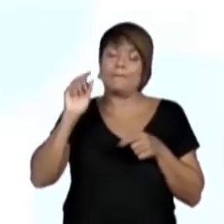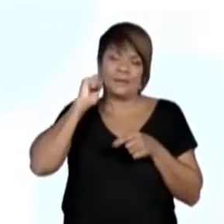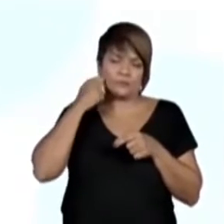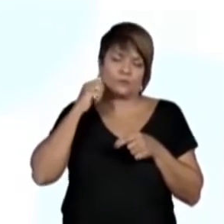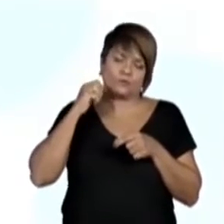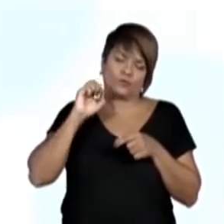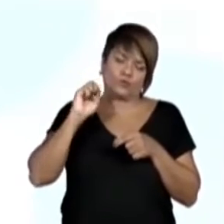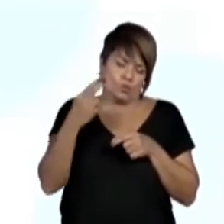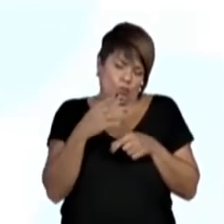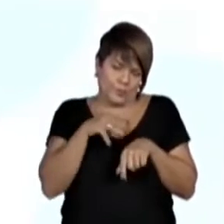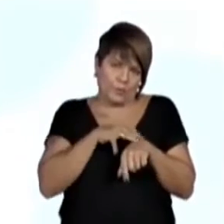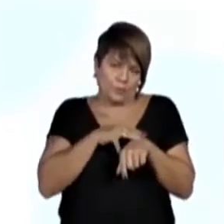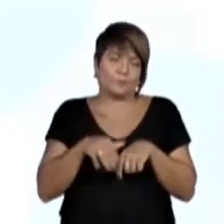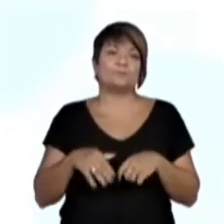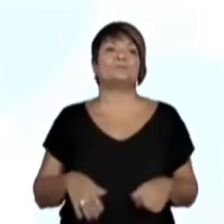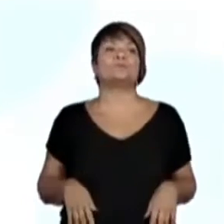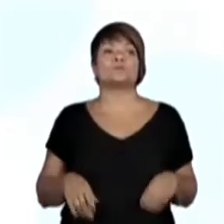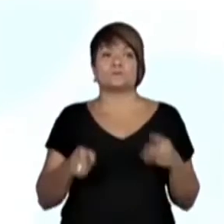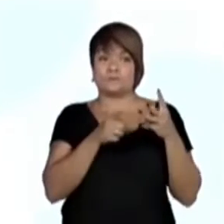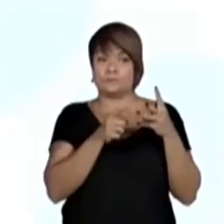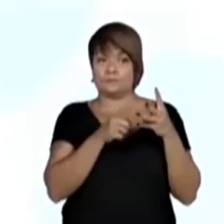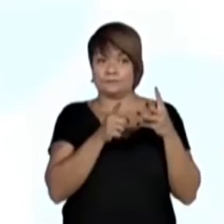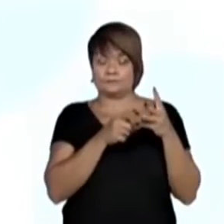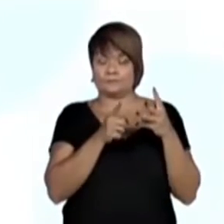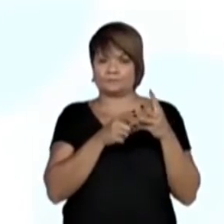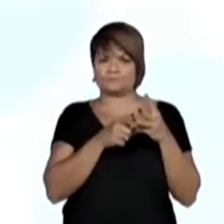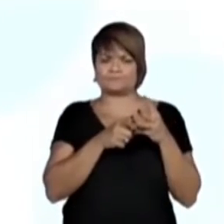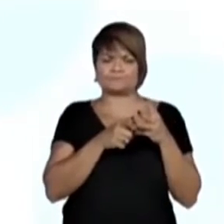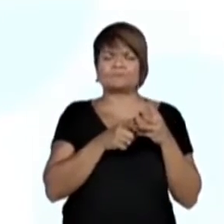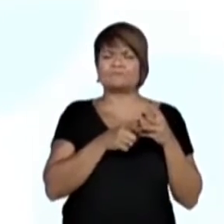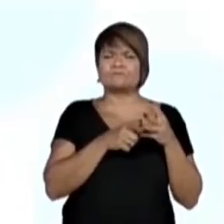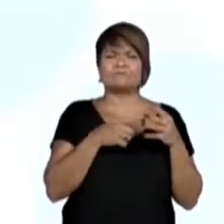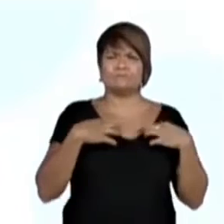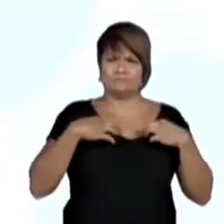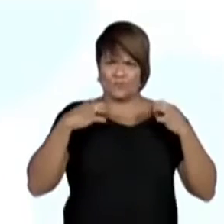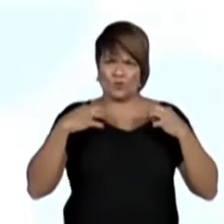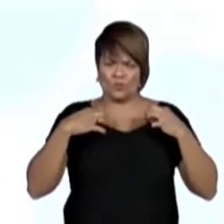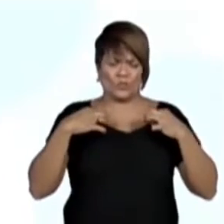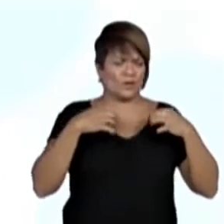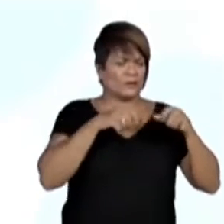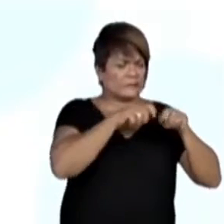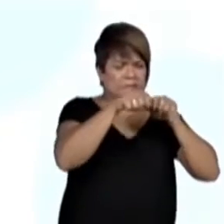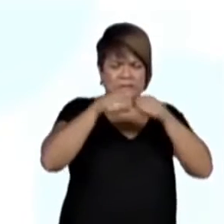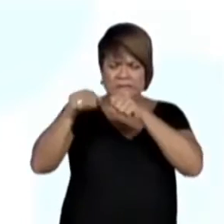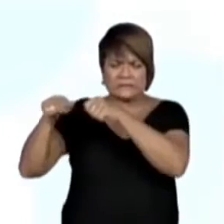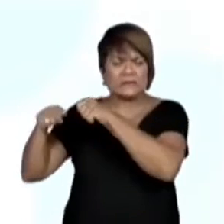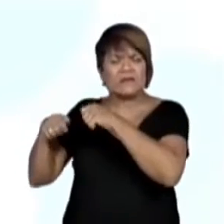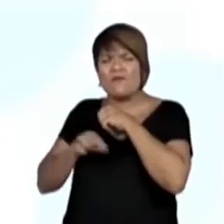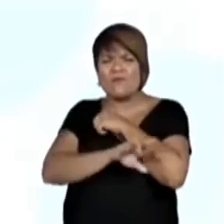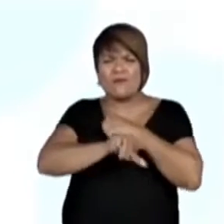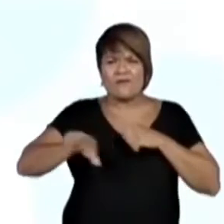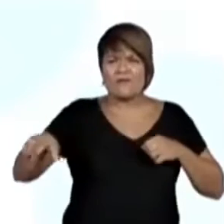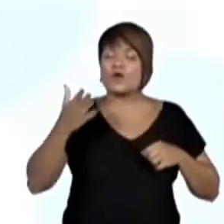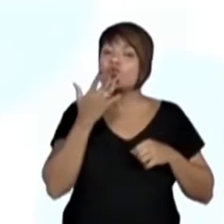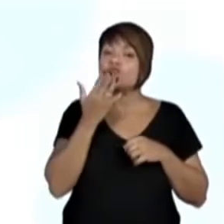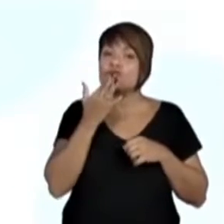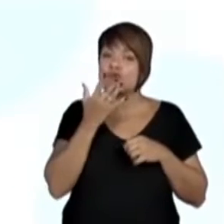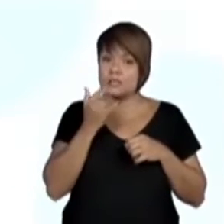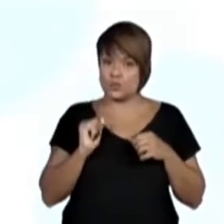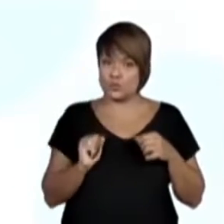Um pedaço de tecido coloridos. Então, são apenas esses três